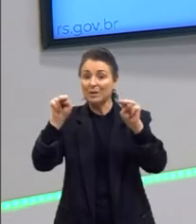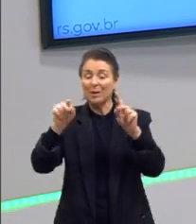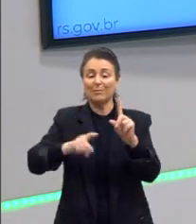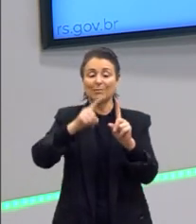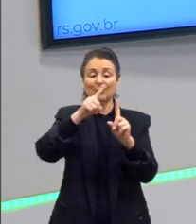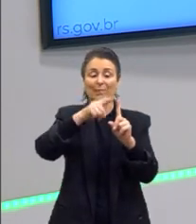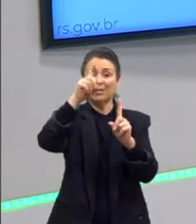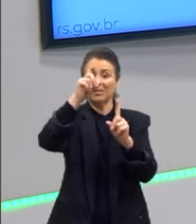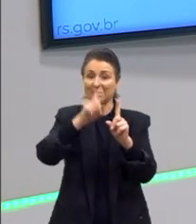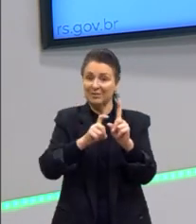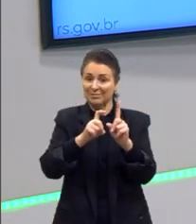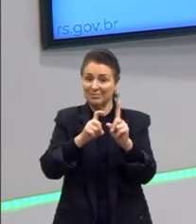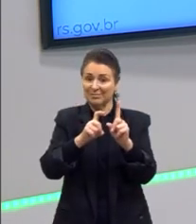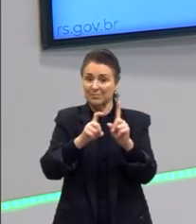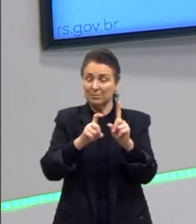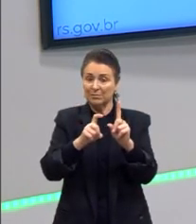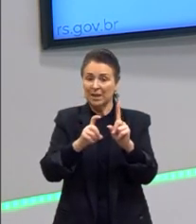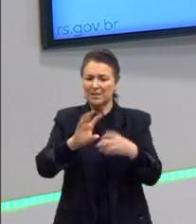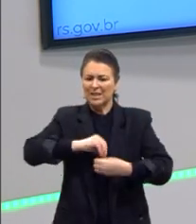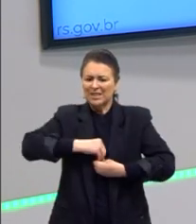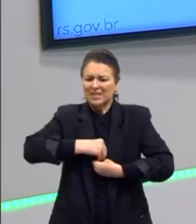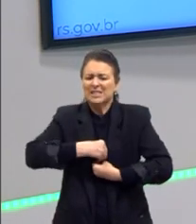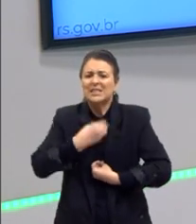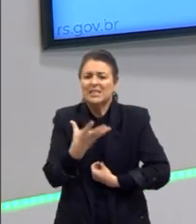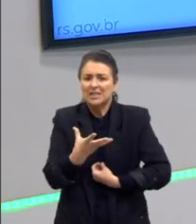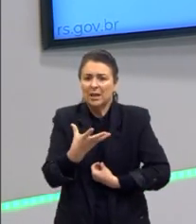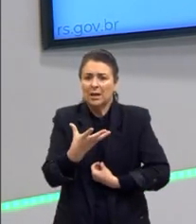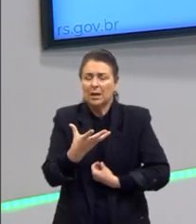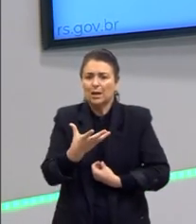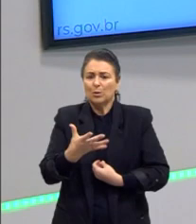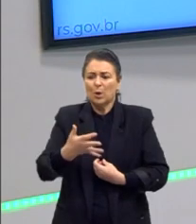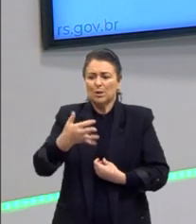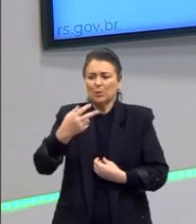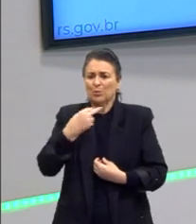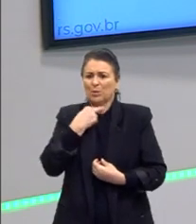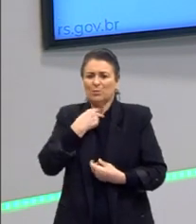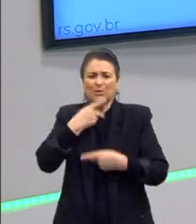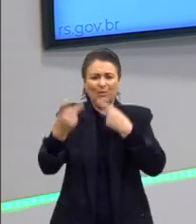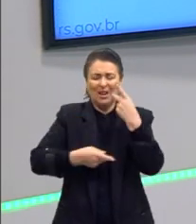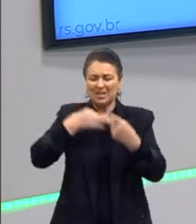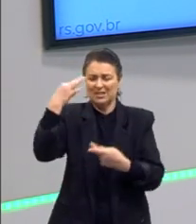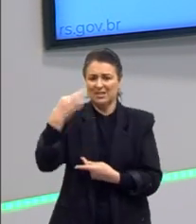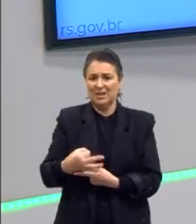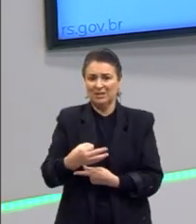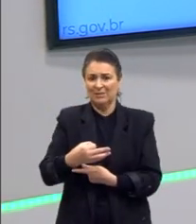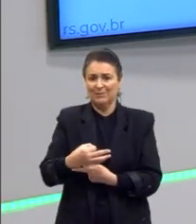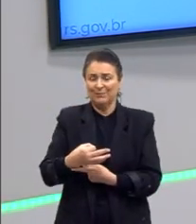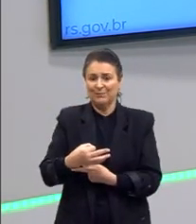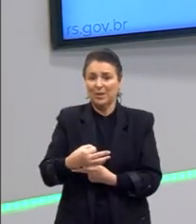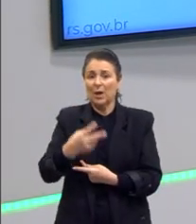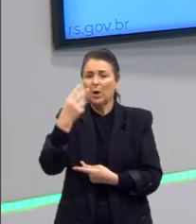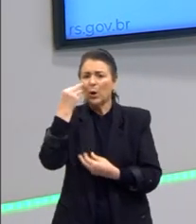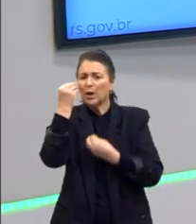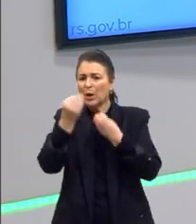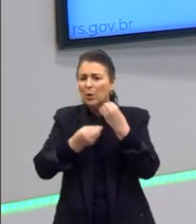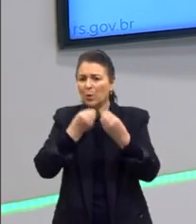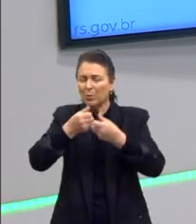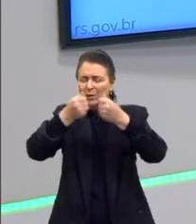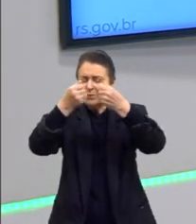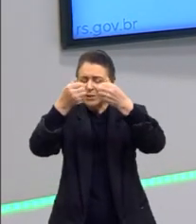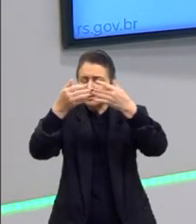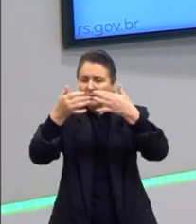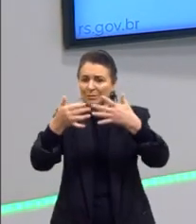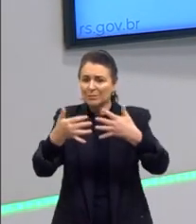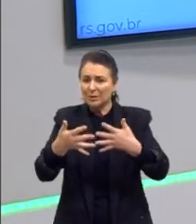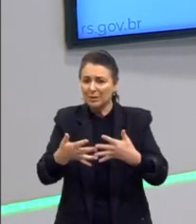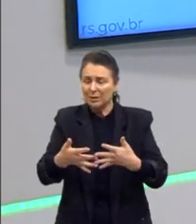nós não temos condições de afirmar com certeza. Aí que vem a crítica dele. Olha como é que ele vai colocando, explicando um pouco,